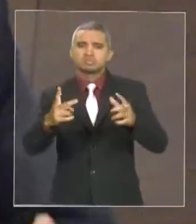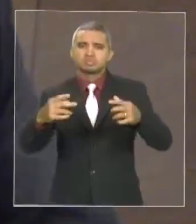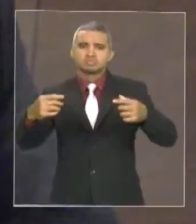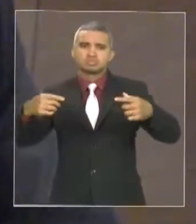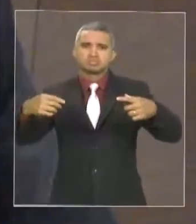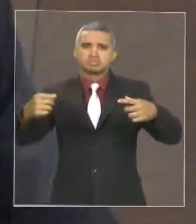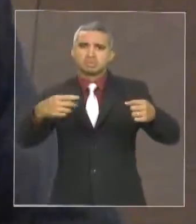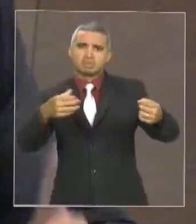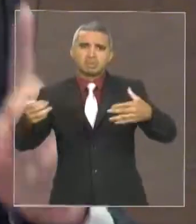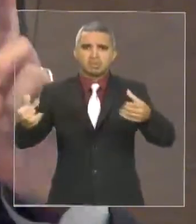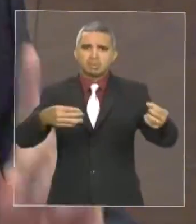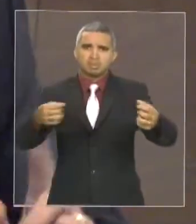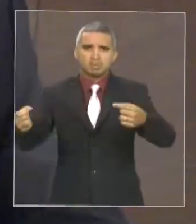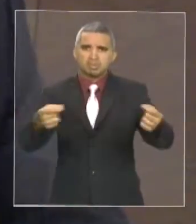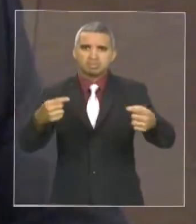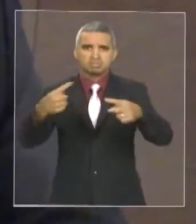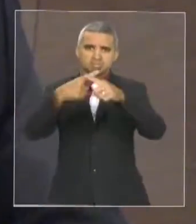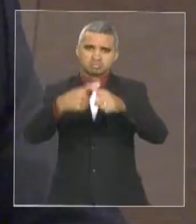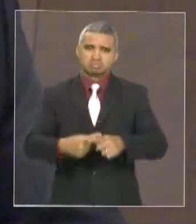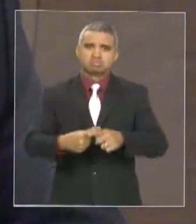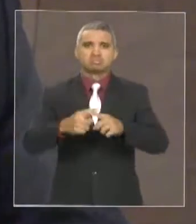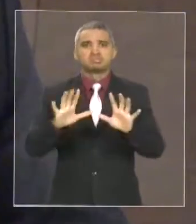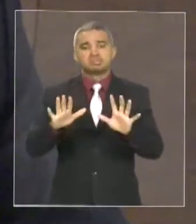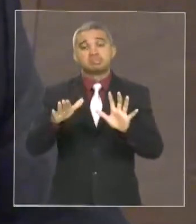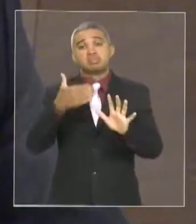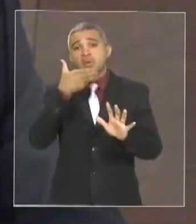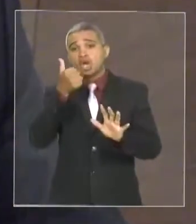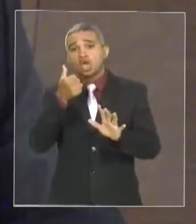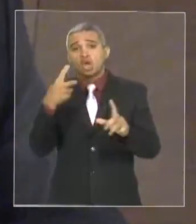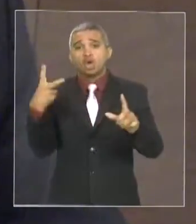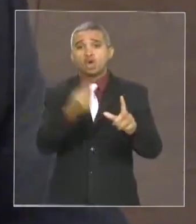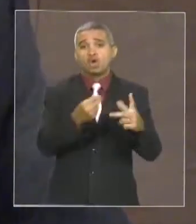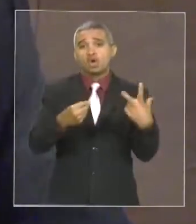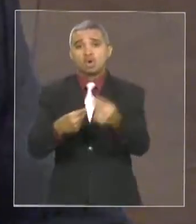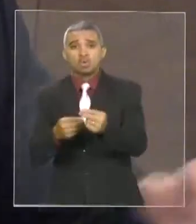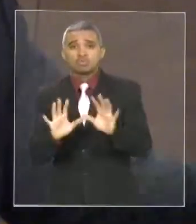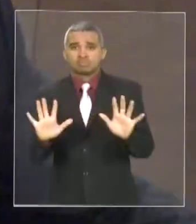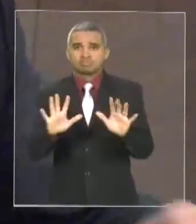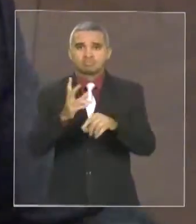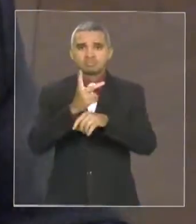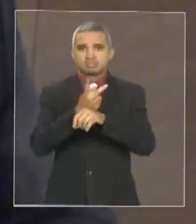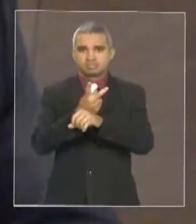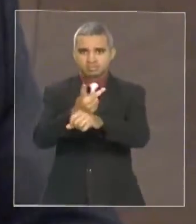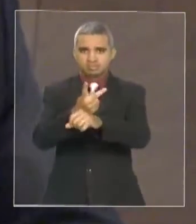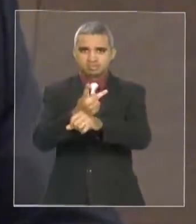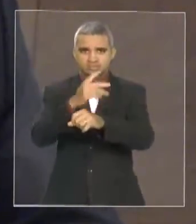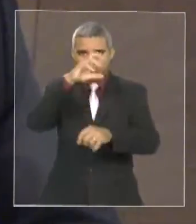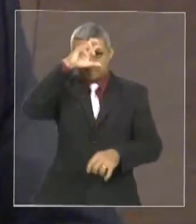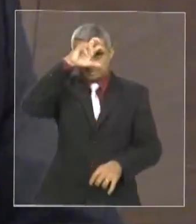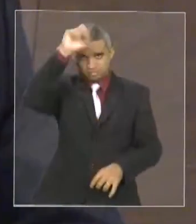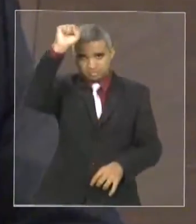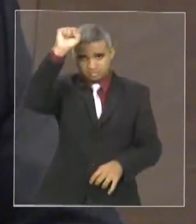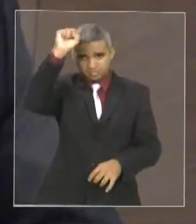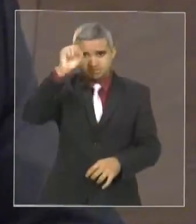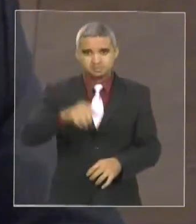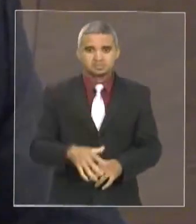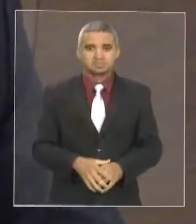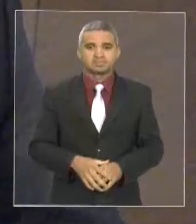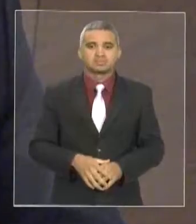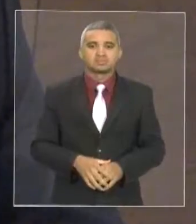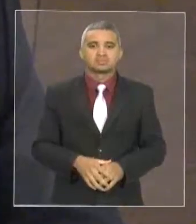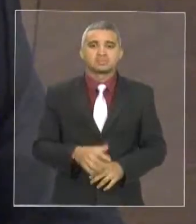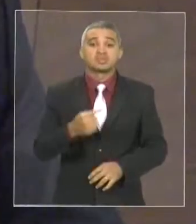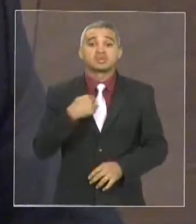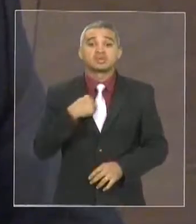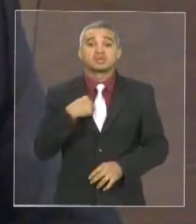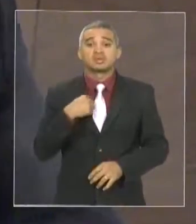quem for melhor será o campeão. O objetivo nosso aqui, que eu peço o apoio de vossa excelência na assinatura deste requerimento para a abertura de uma